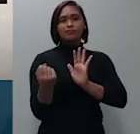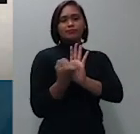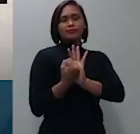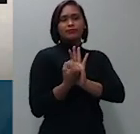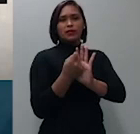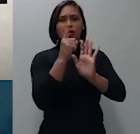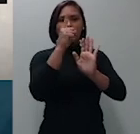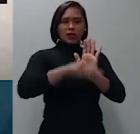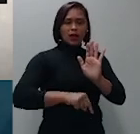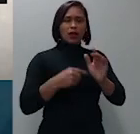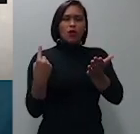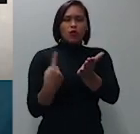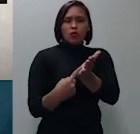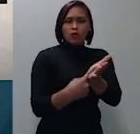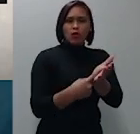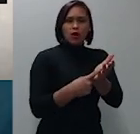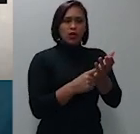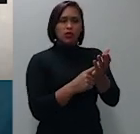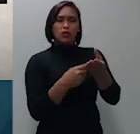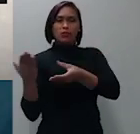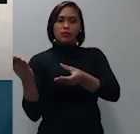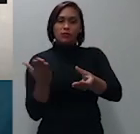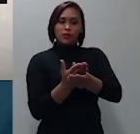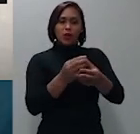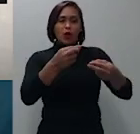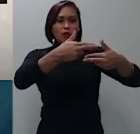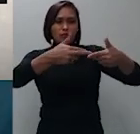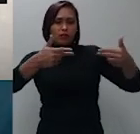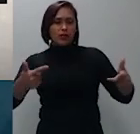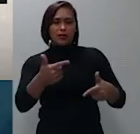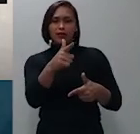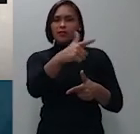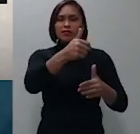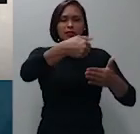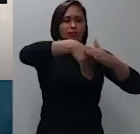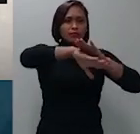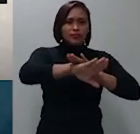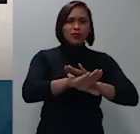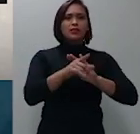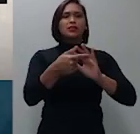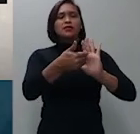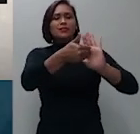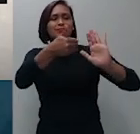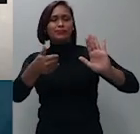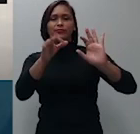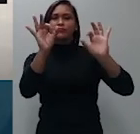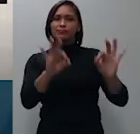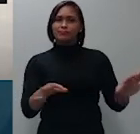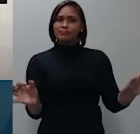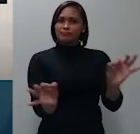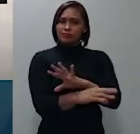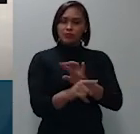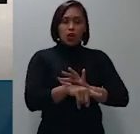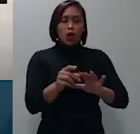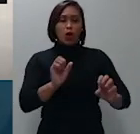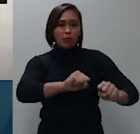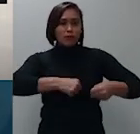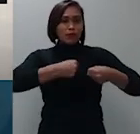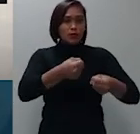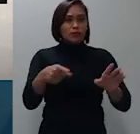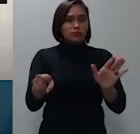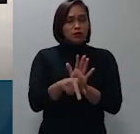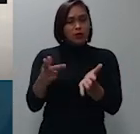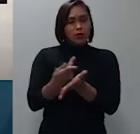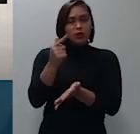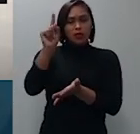dentre as ações não prescritas que serão extintas por força da transação ou seja o número dessa ação